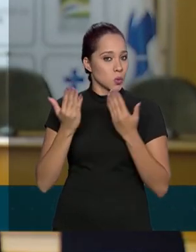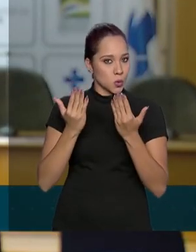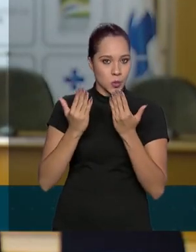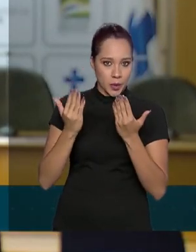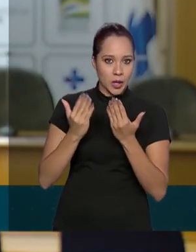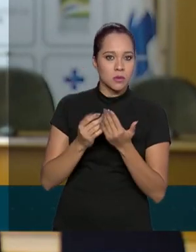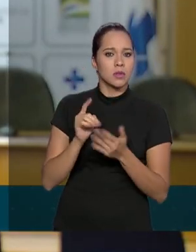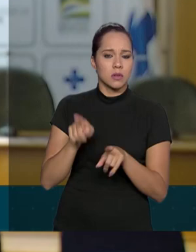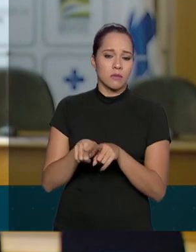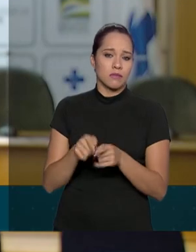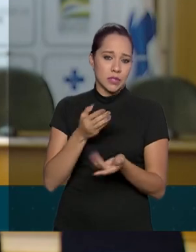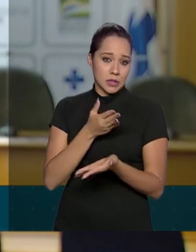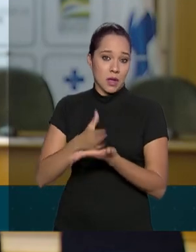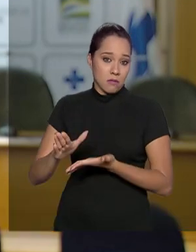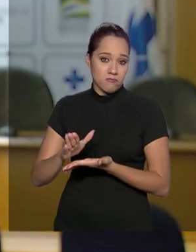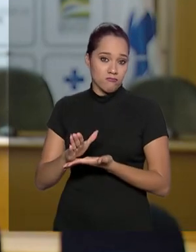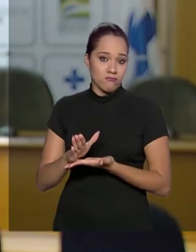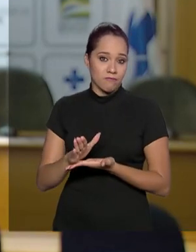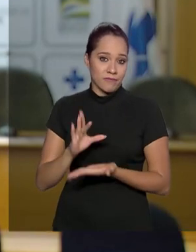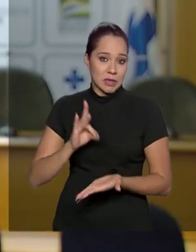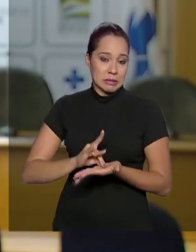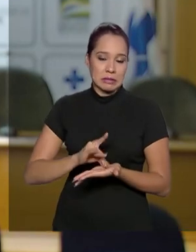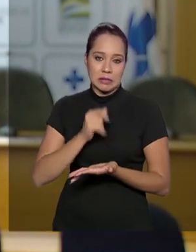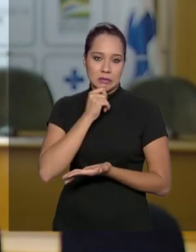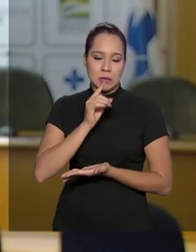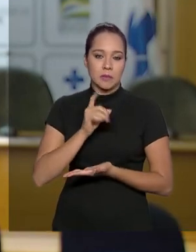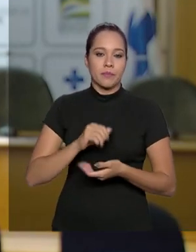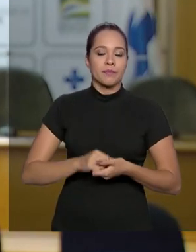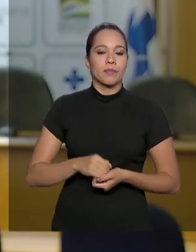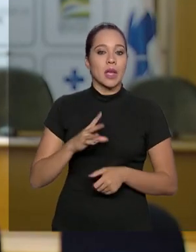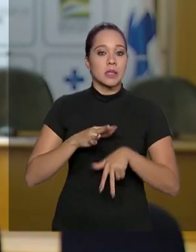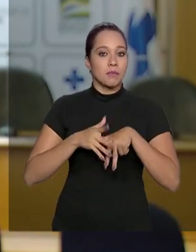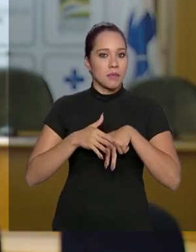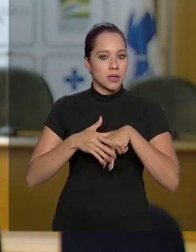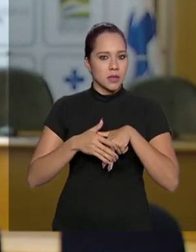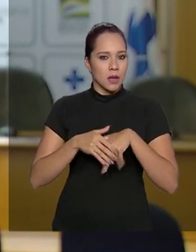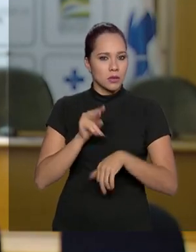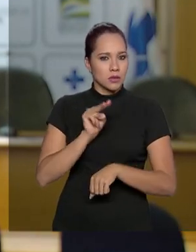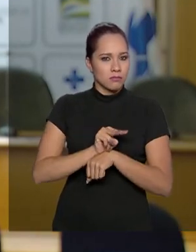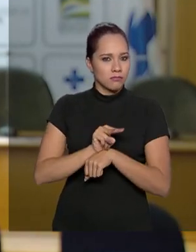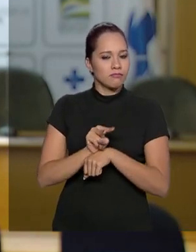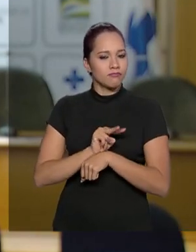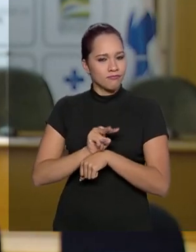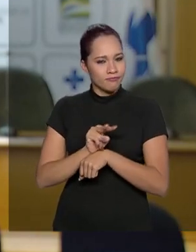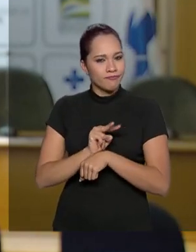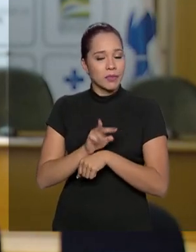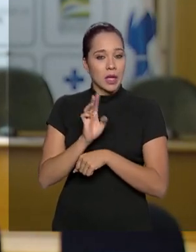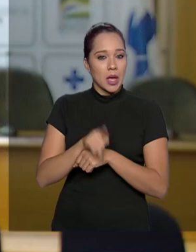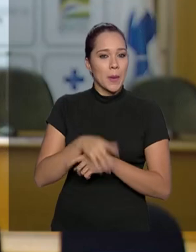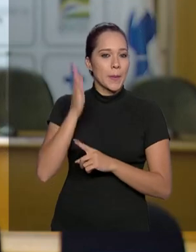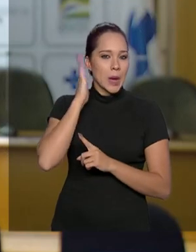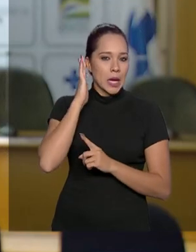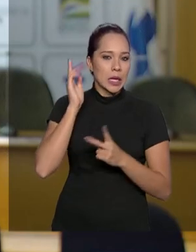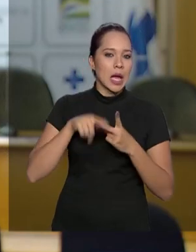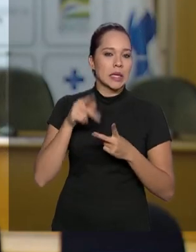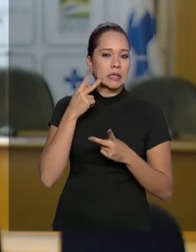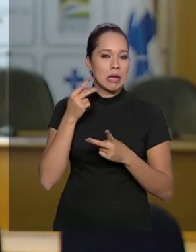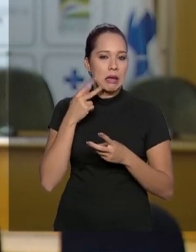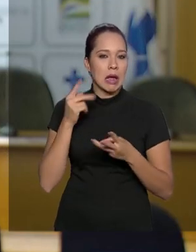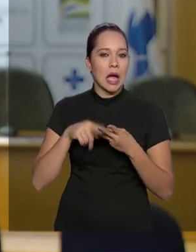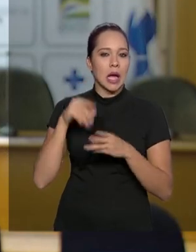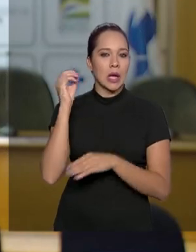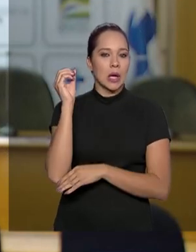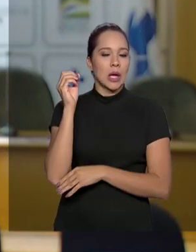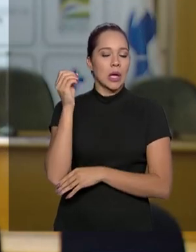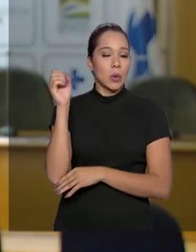descartados. Esses pacientes que continuam em observação são do Paraná, Ceará, Rio Grande